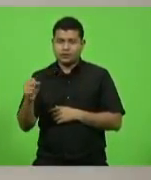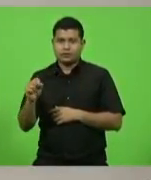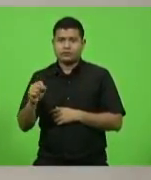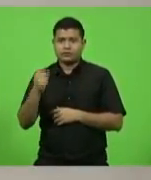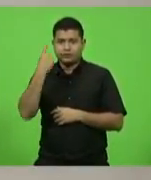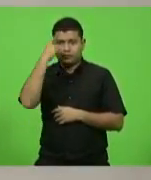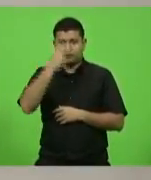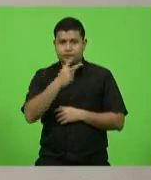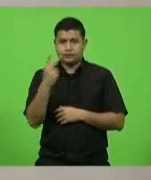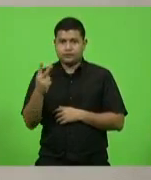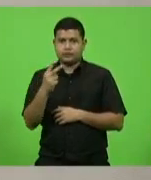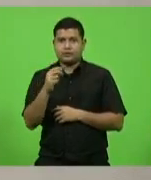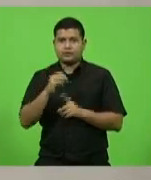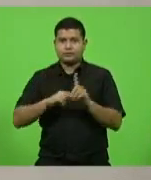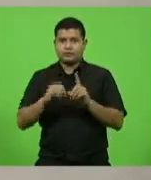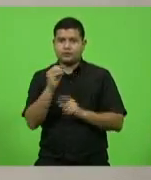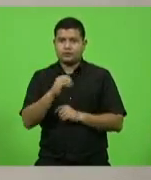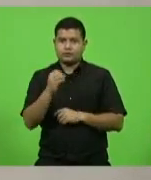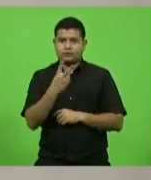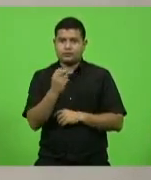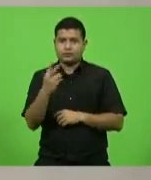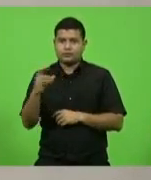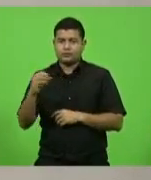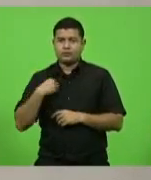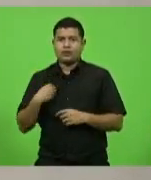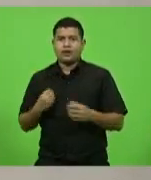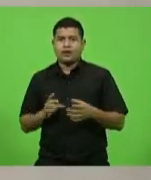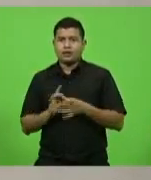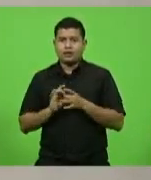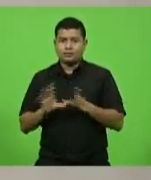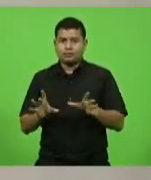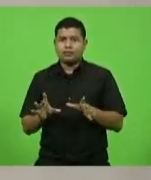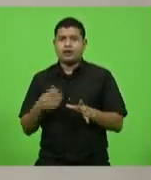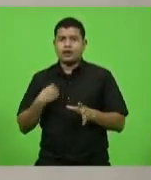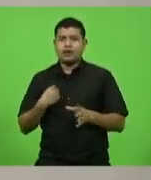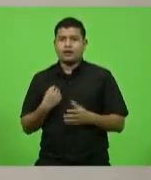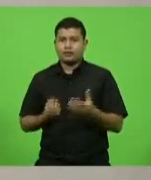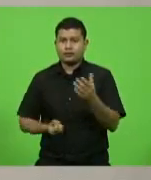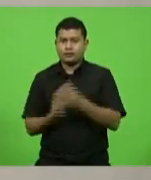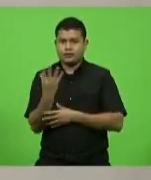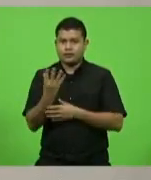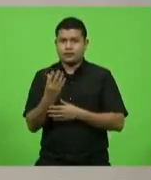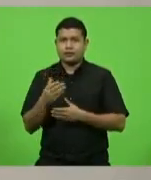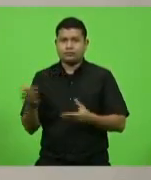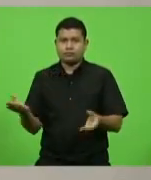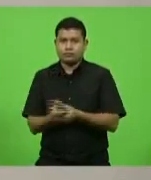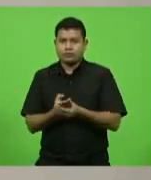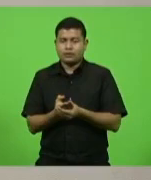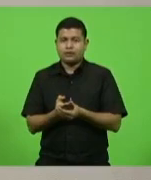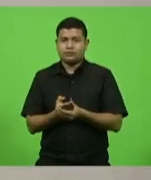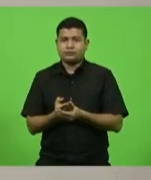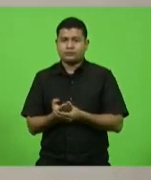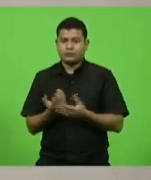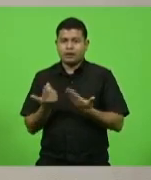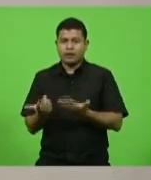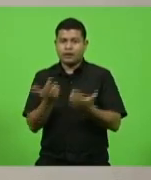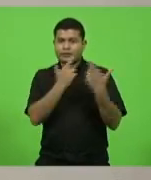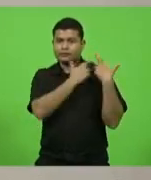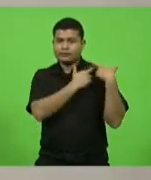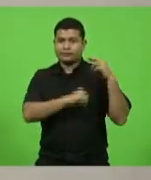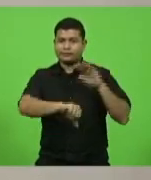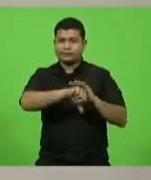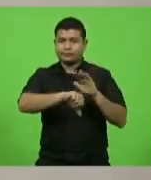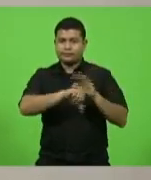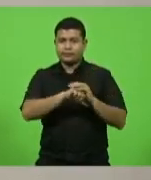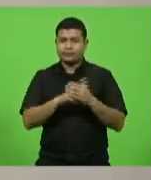2020, que autoriza a instauração de processo por crime de responsabilidade contra o senhor governador do Estado de Santa Catarina, Carlos Moisés